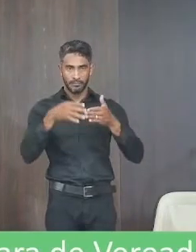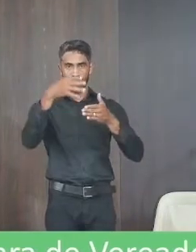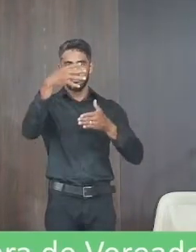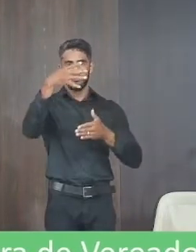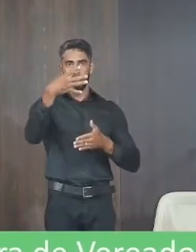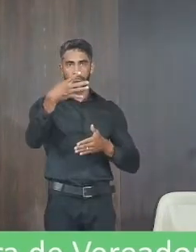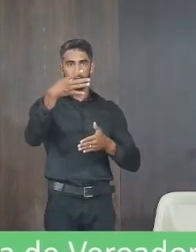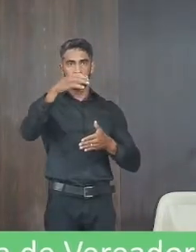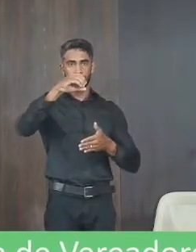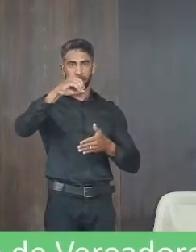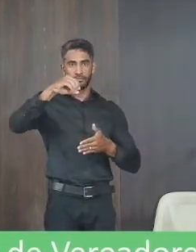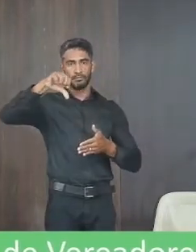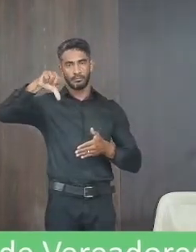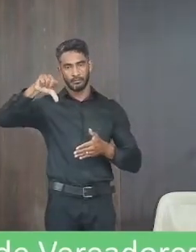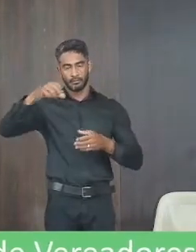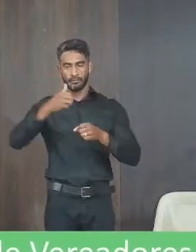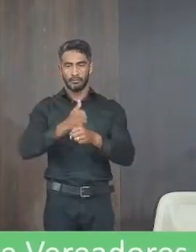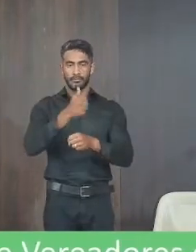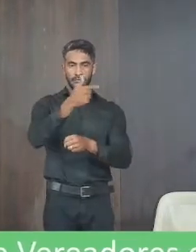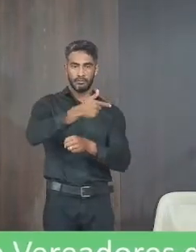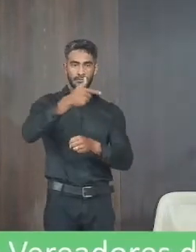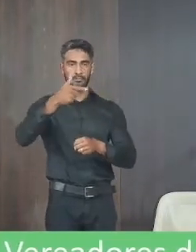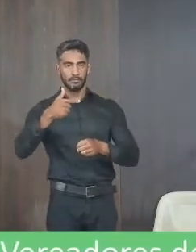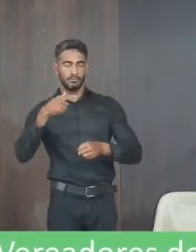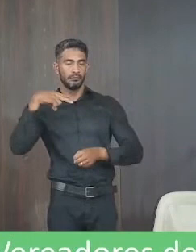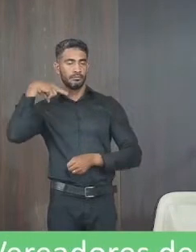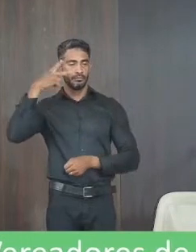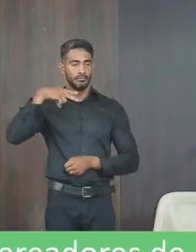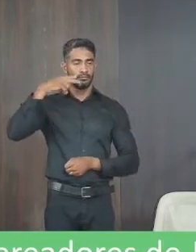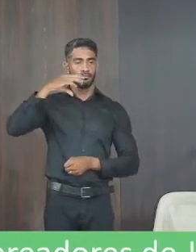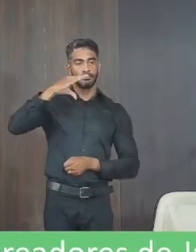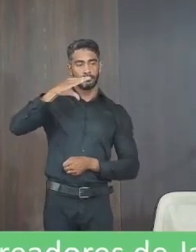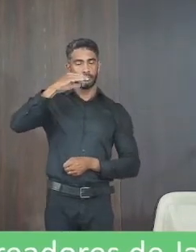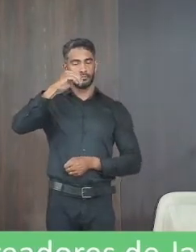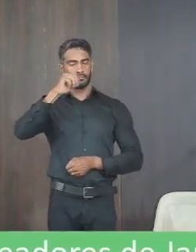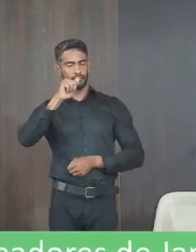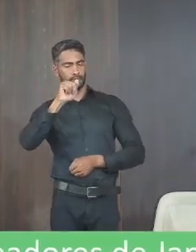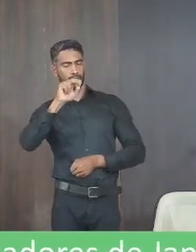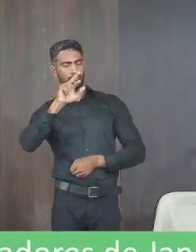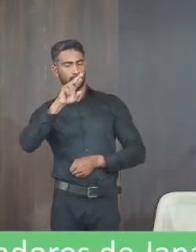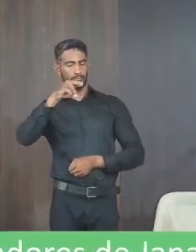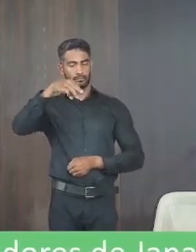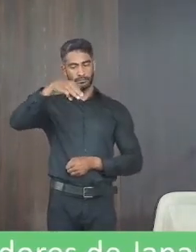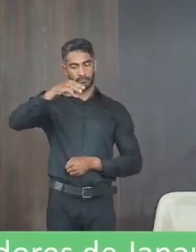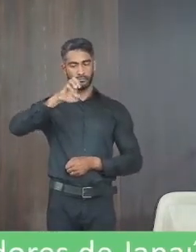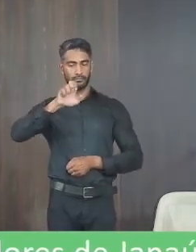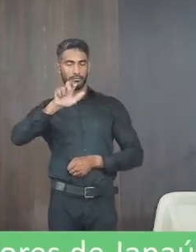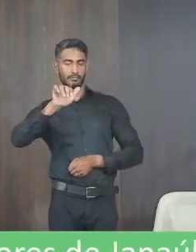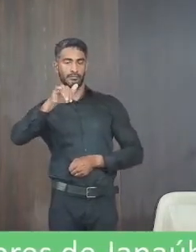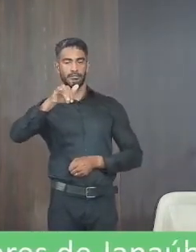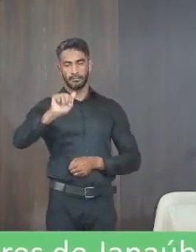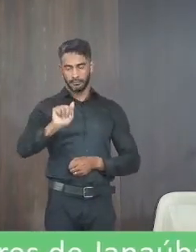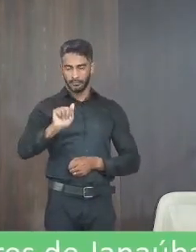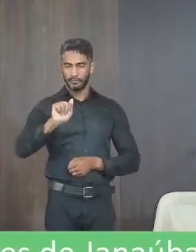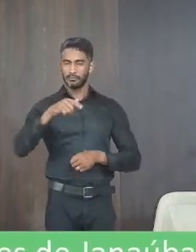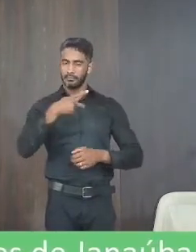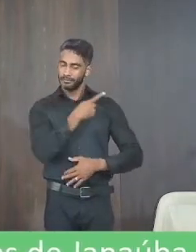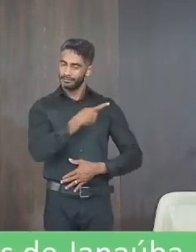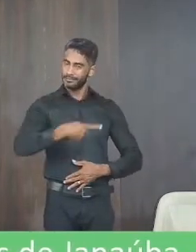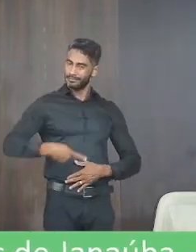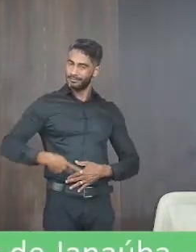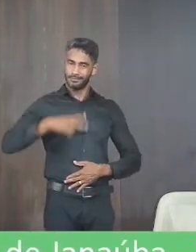ofício 19-2022 autoria vereadora carmelina romana da silva teixeira excelentíssimo senhor presidente